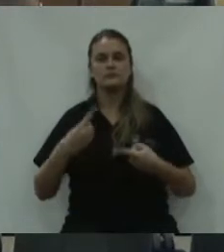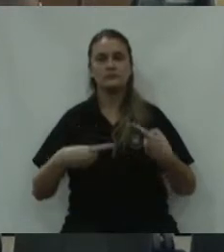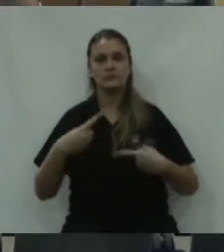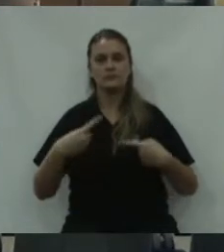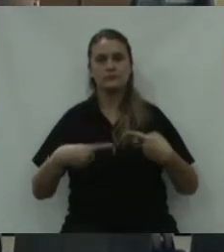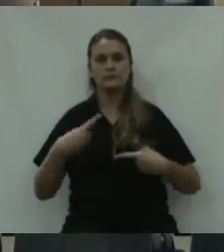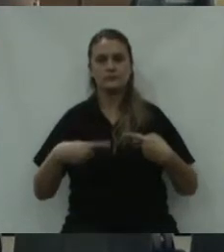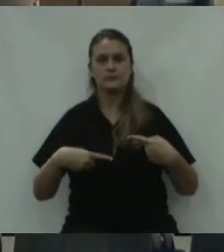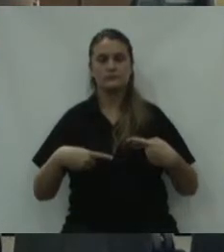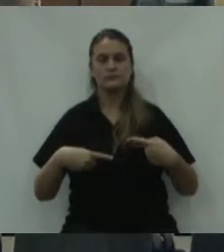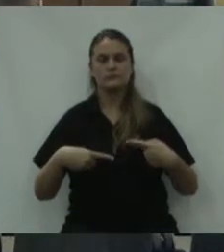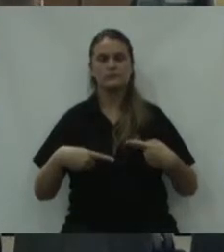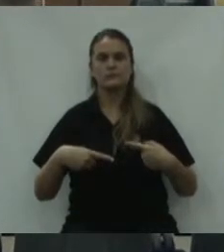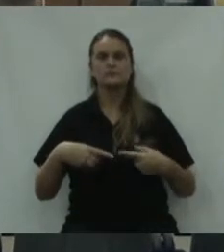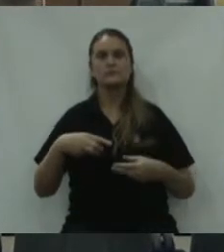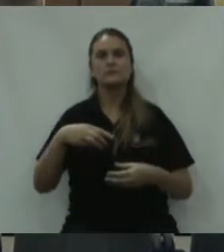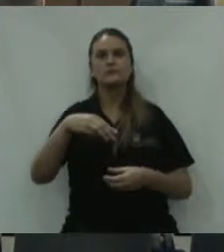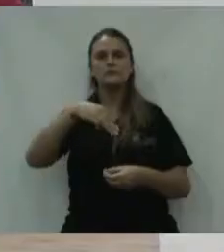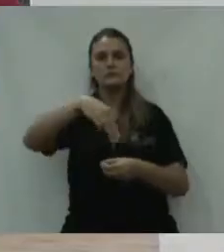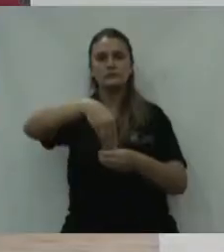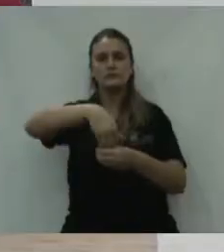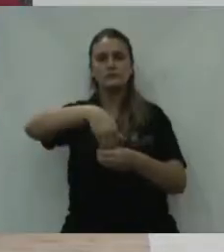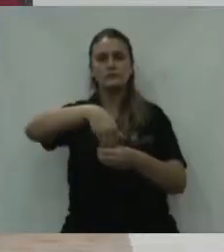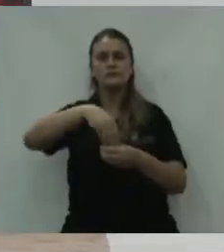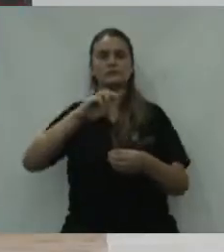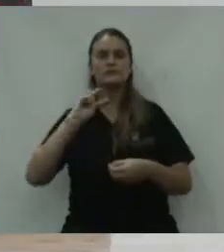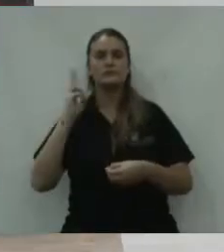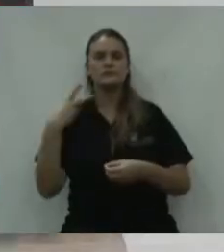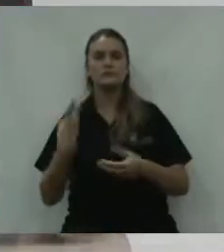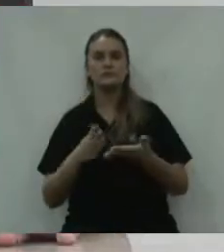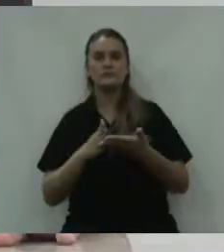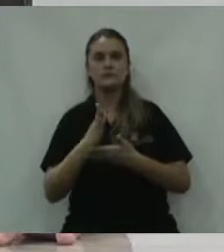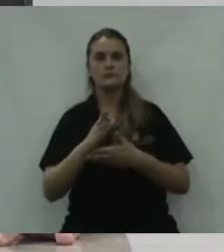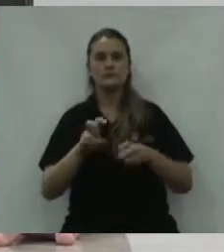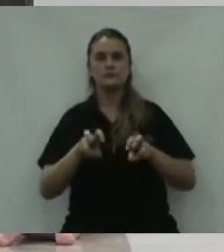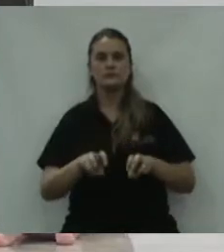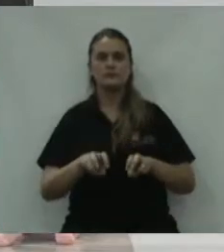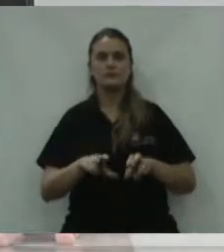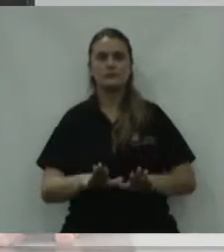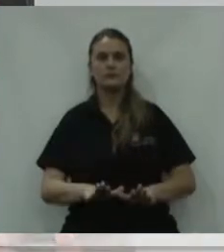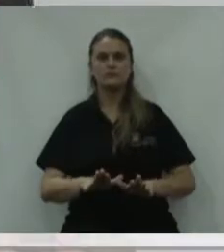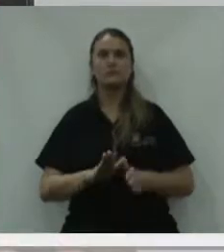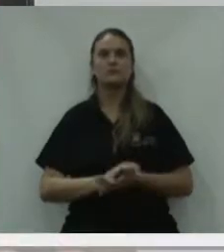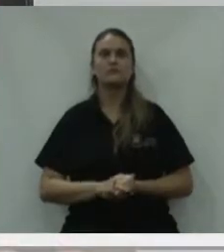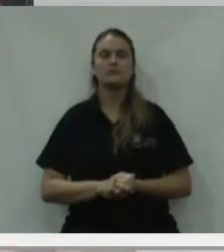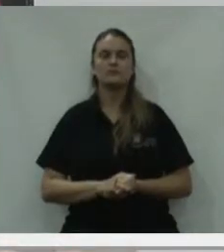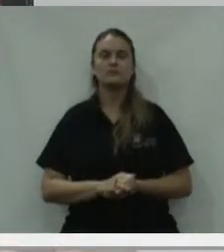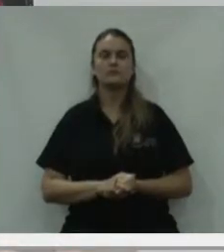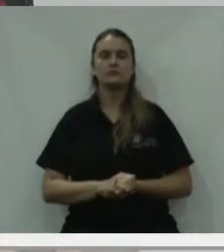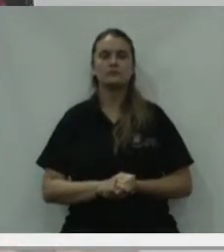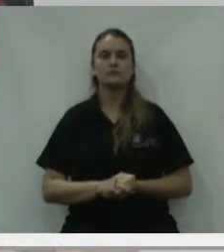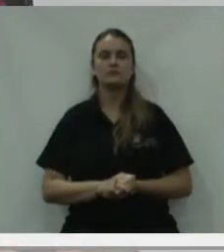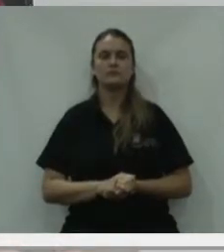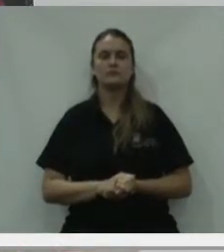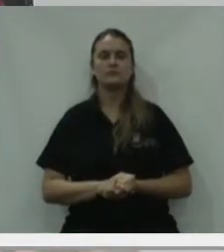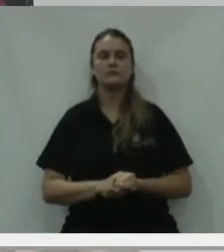Em discussão. Em votação, os vereadores que aprovam permaneçam como estão.